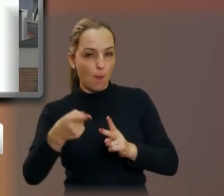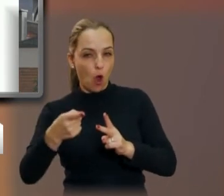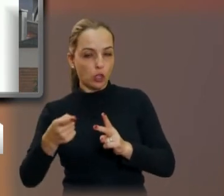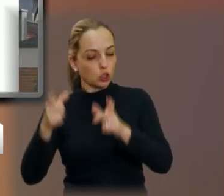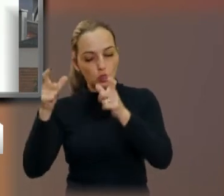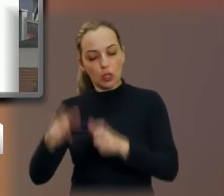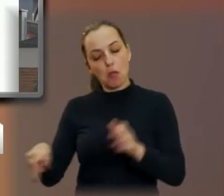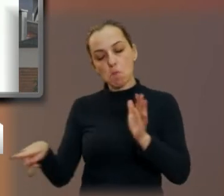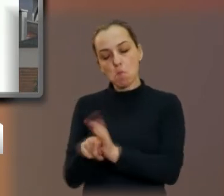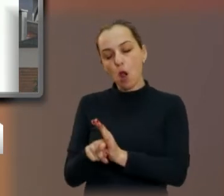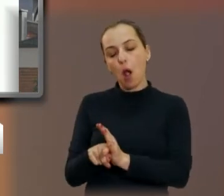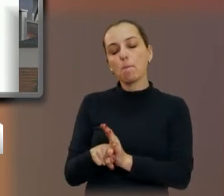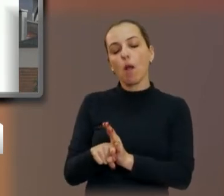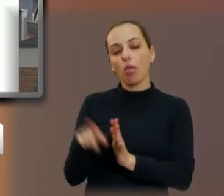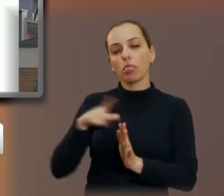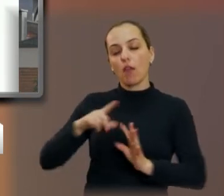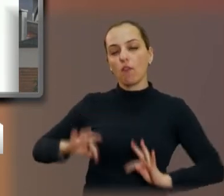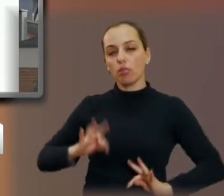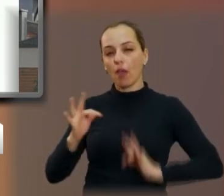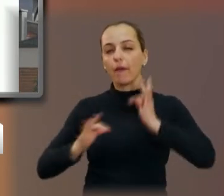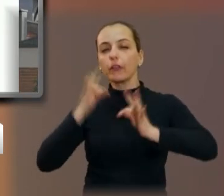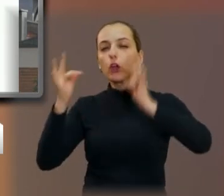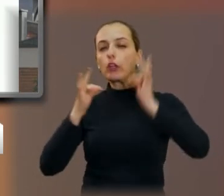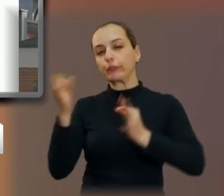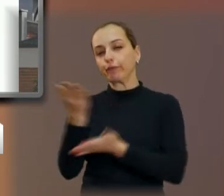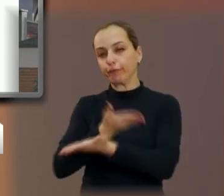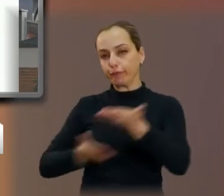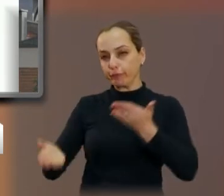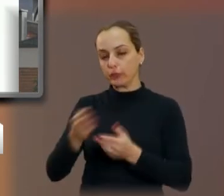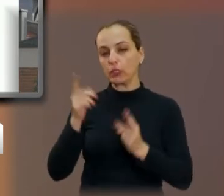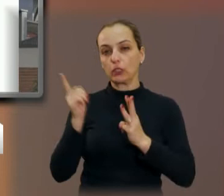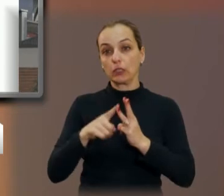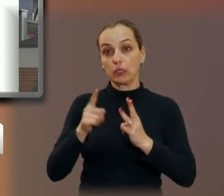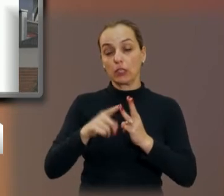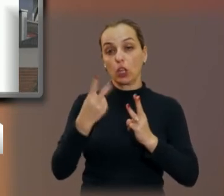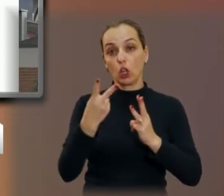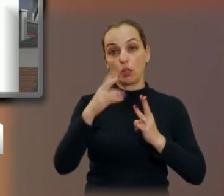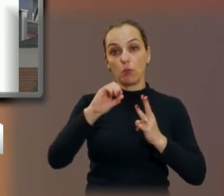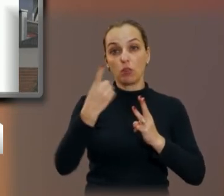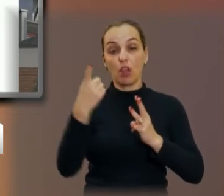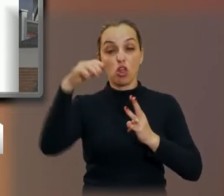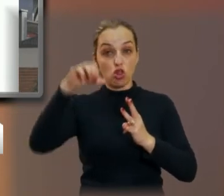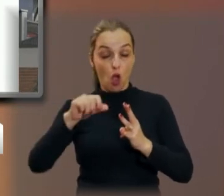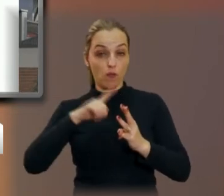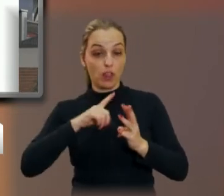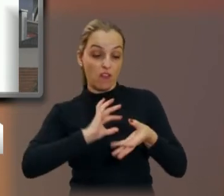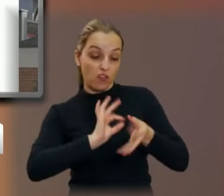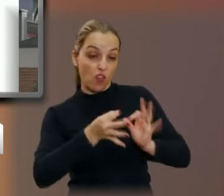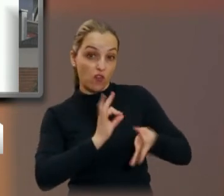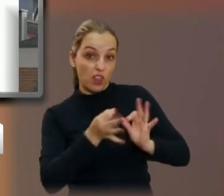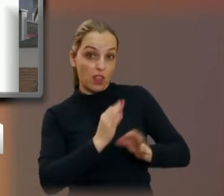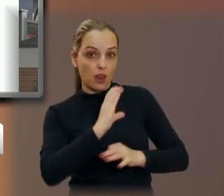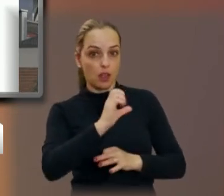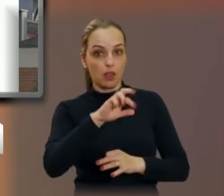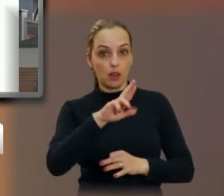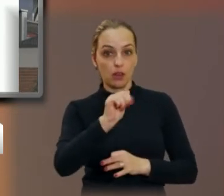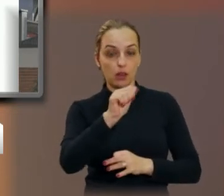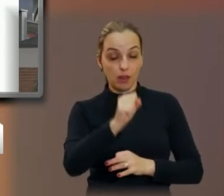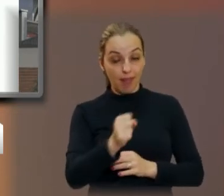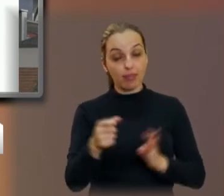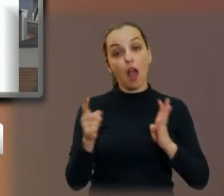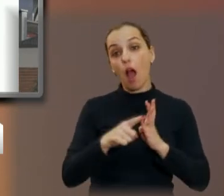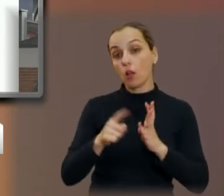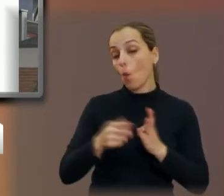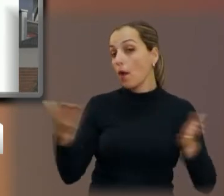tecnologia literalmente envolvida. No ano passado, 2019, oficinas no Cras do Iolanda, e nesse ano, por causa da pandemia,